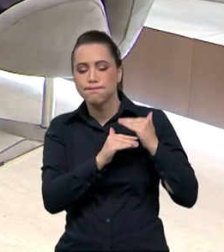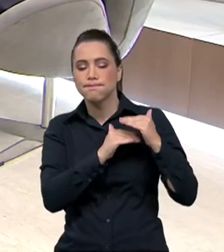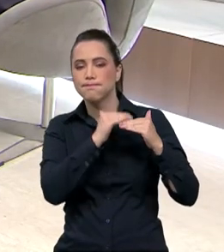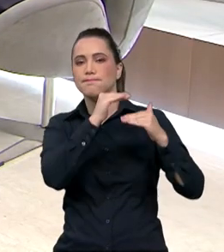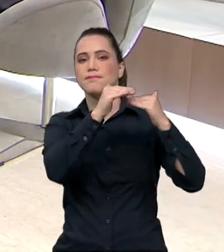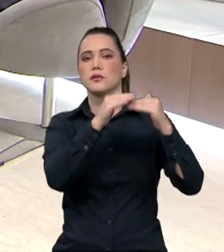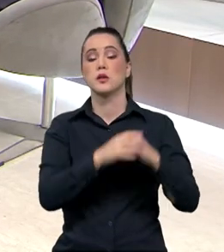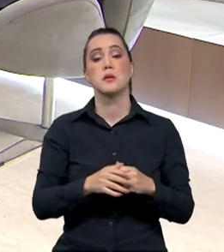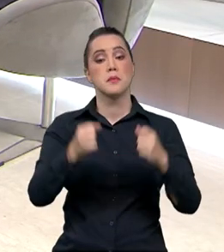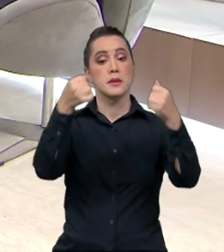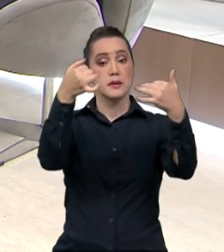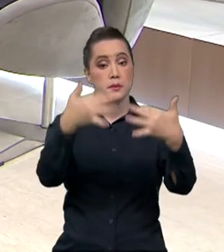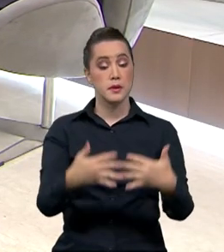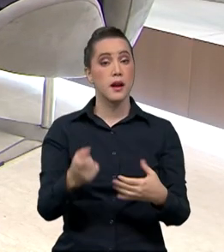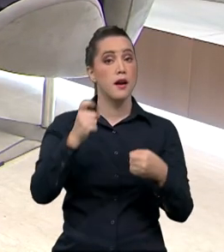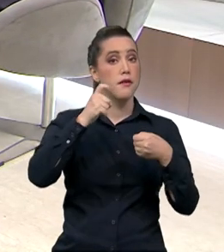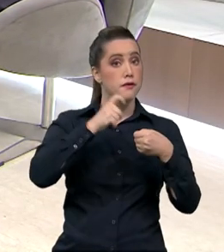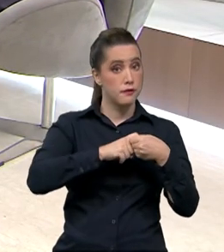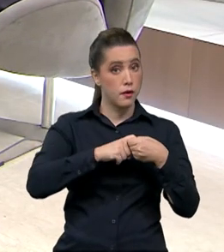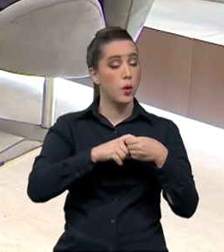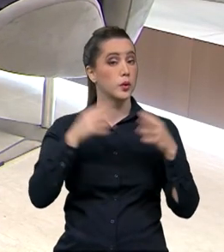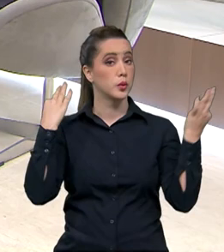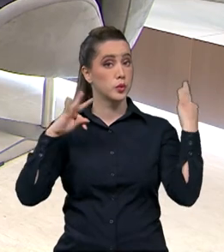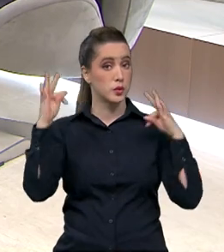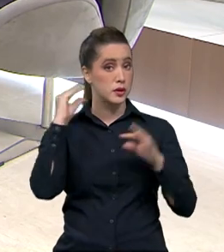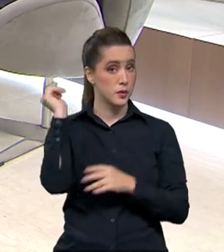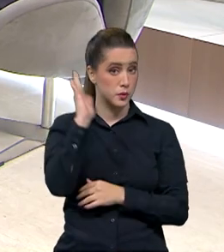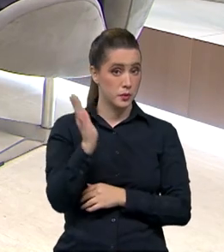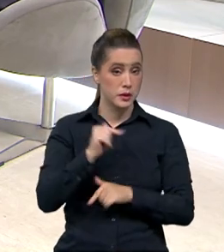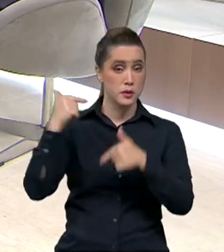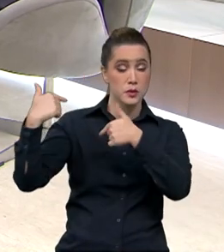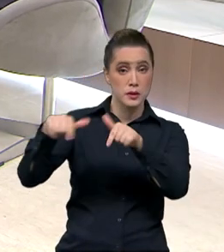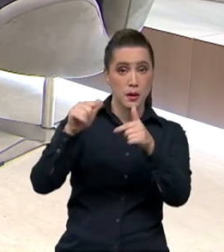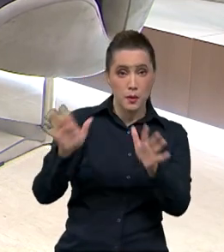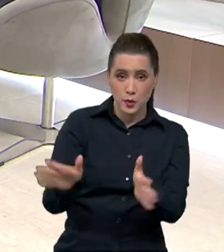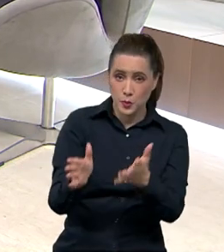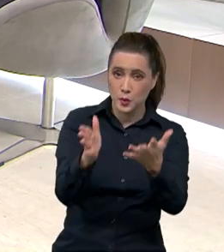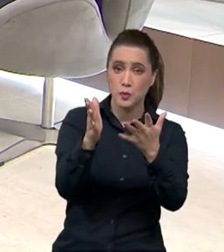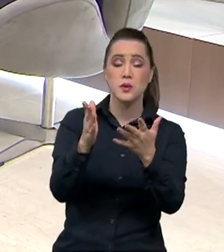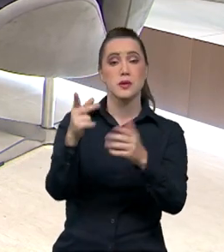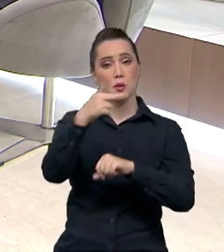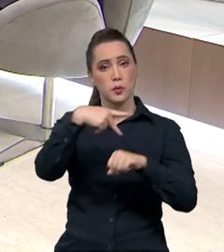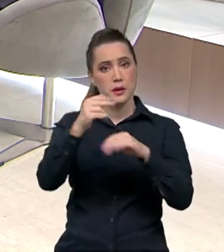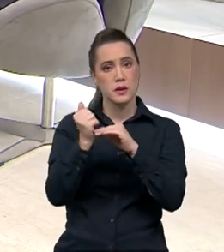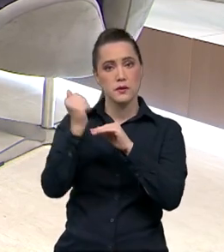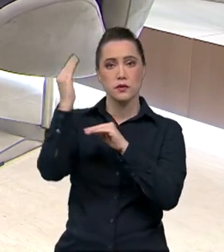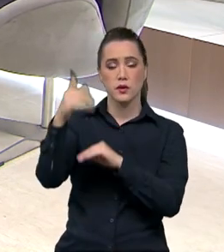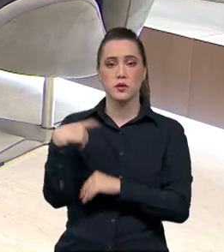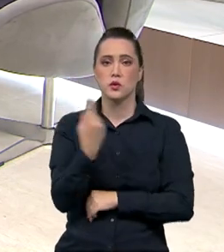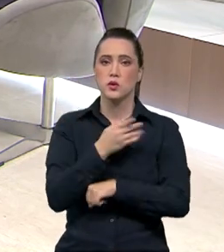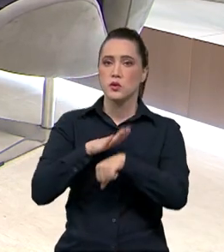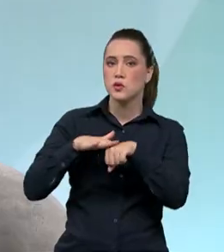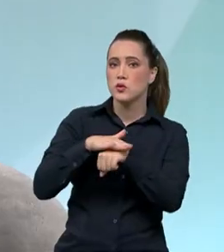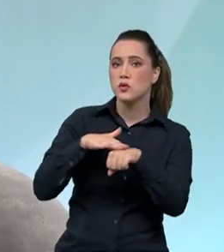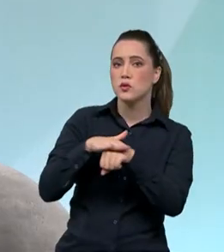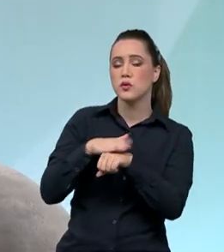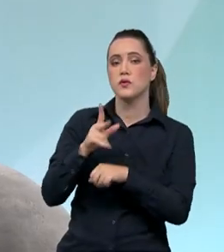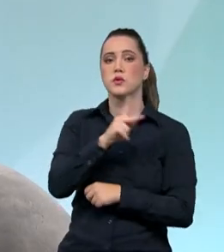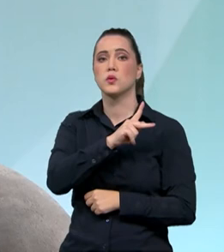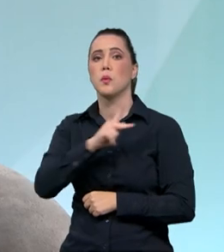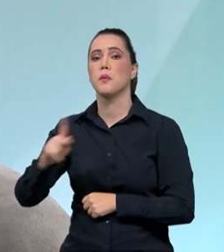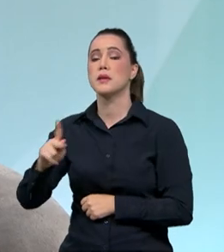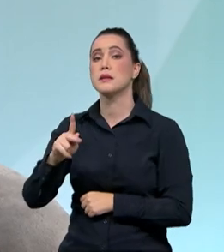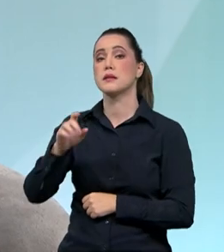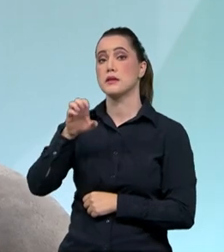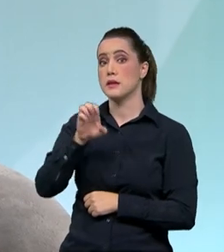Para comentar a retomada do turismo brasileiro e as ações de promoção do país no exterior, nós conversamos com o presidente